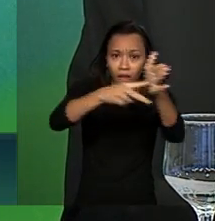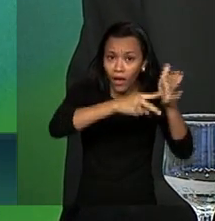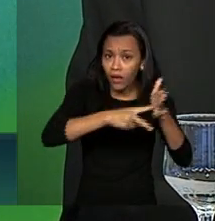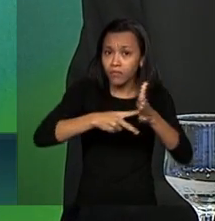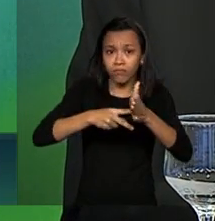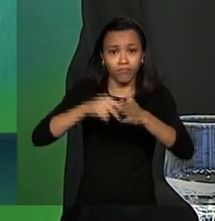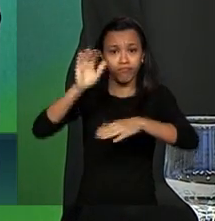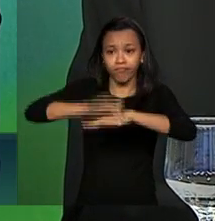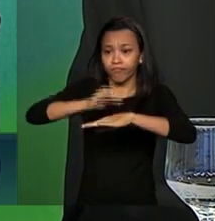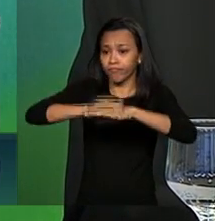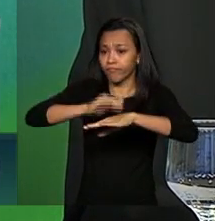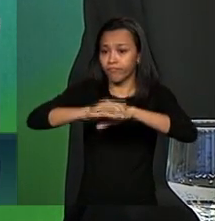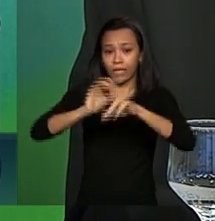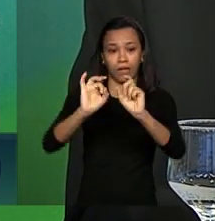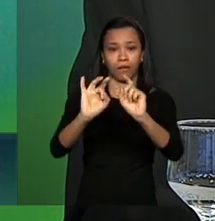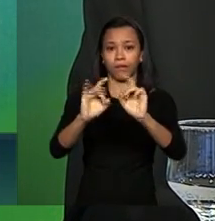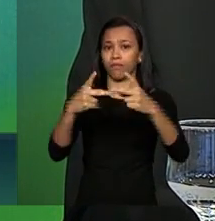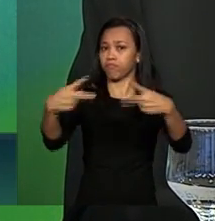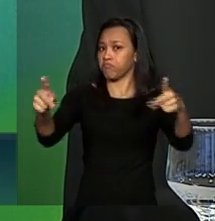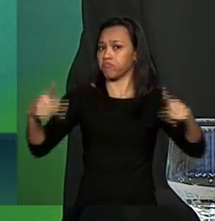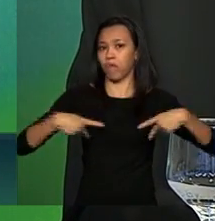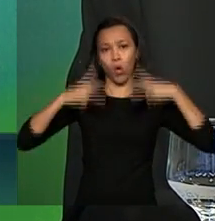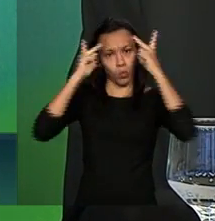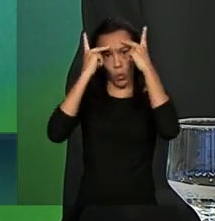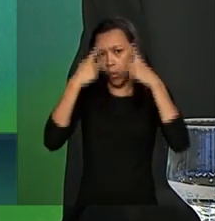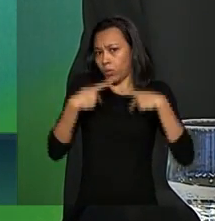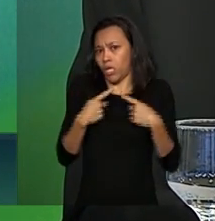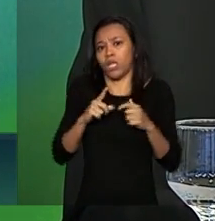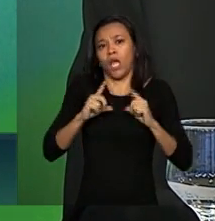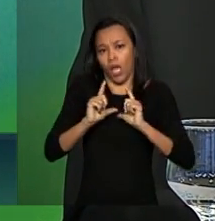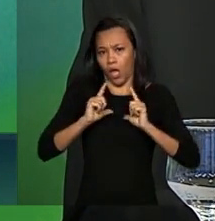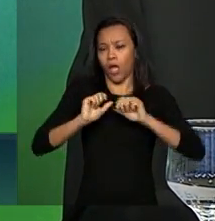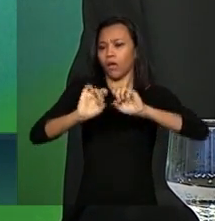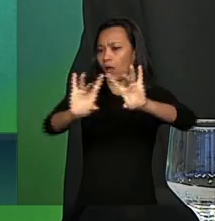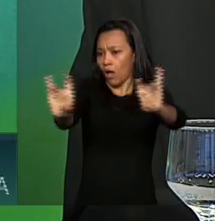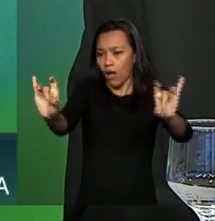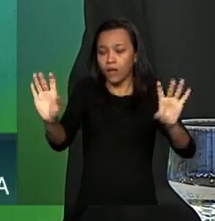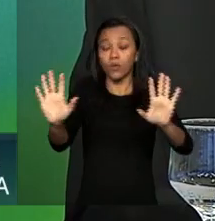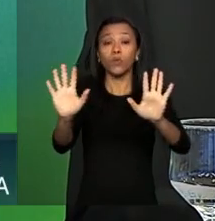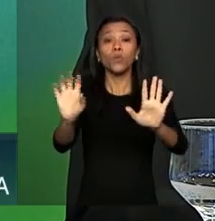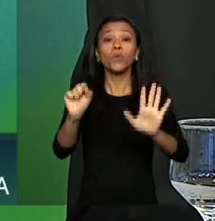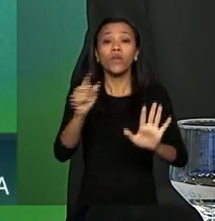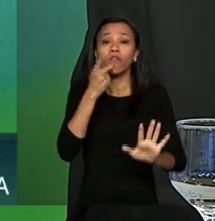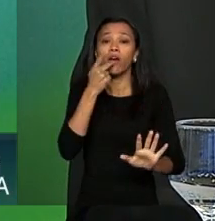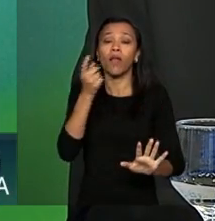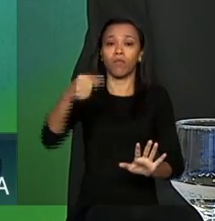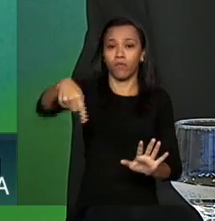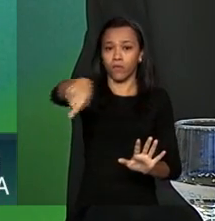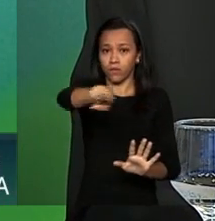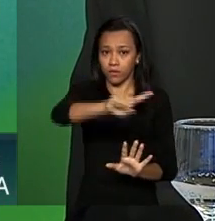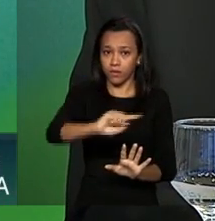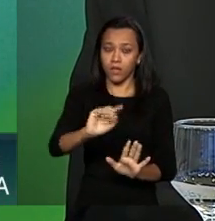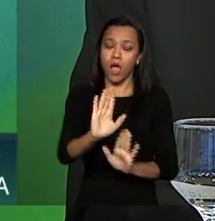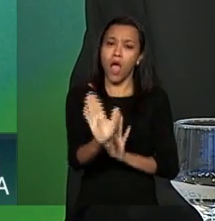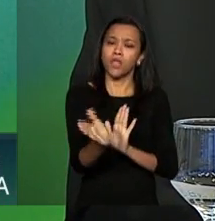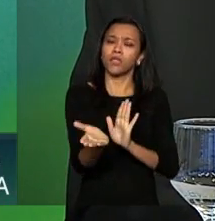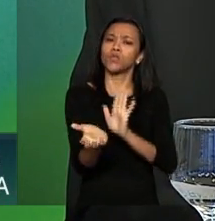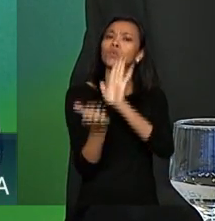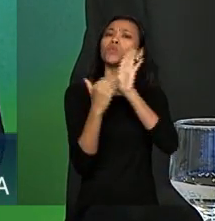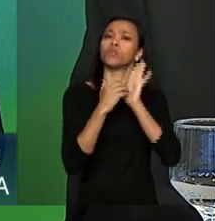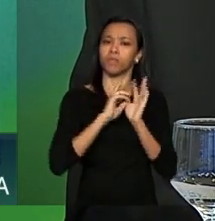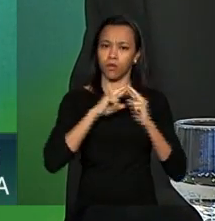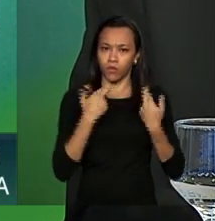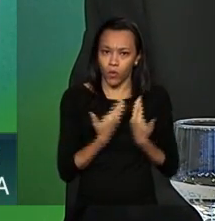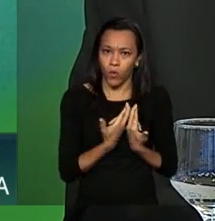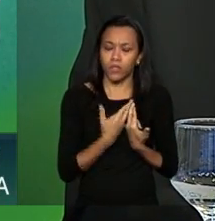autonomia liberdade elas estão avaliando as medidas o que eu posso dizer a vocês é que nas últimas reuniões que fizemos